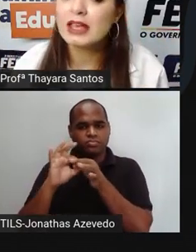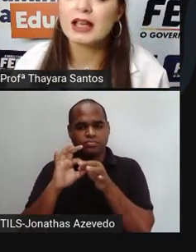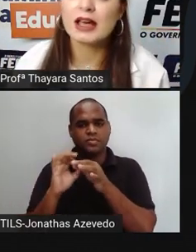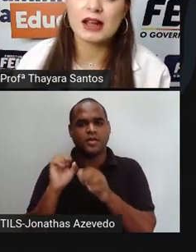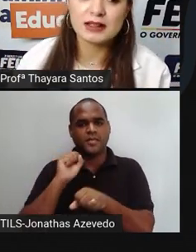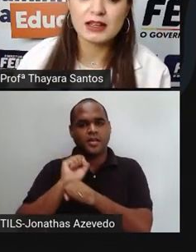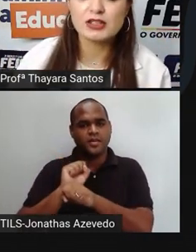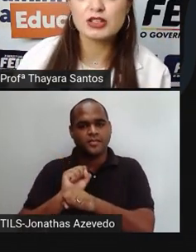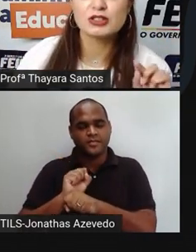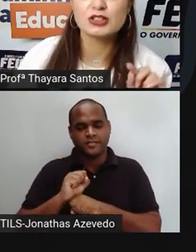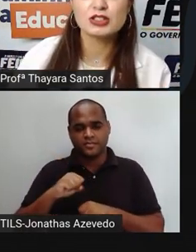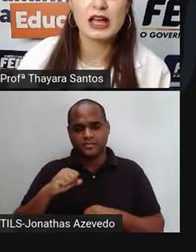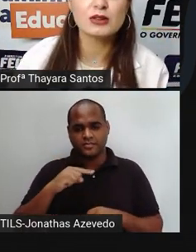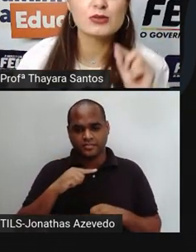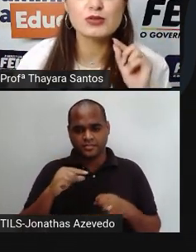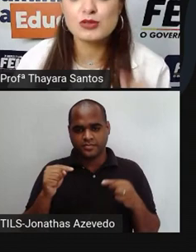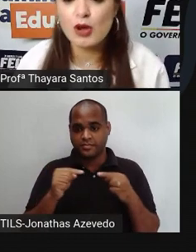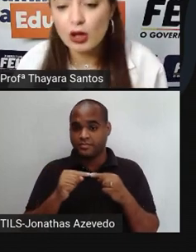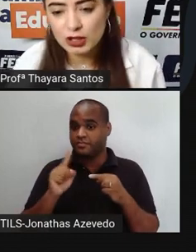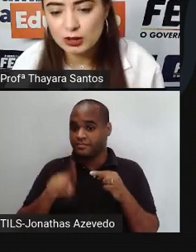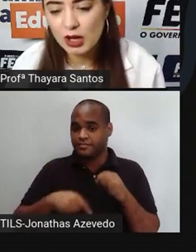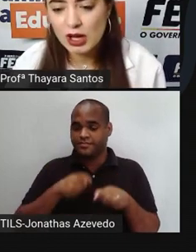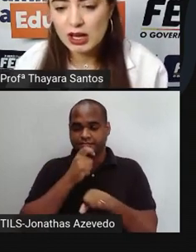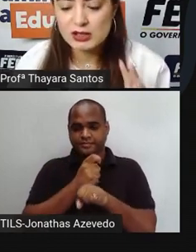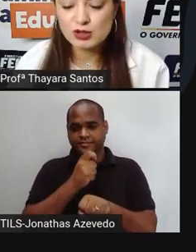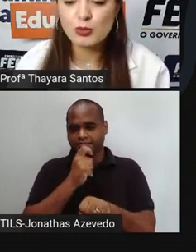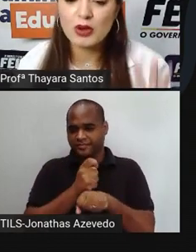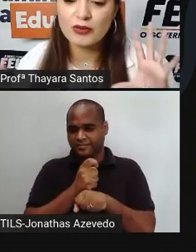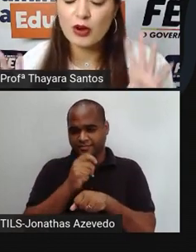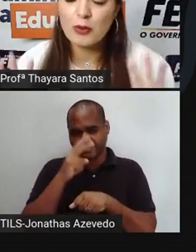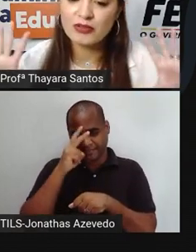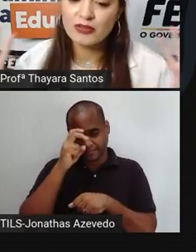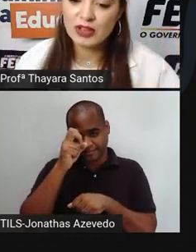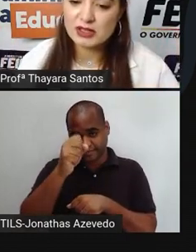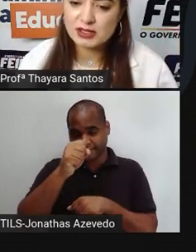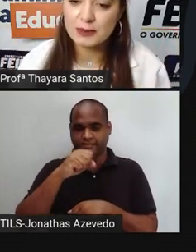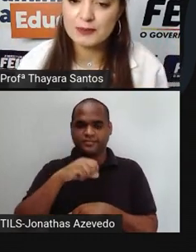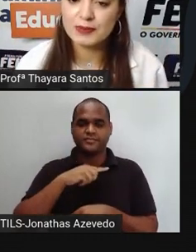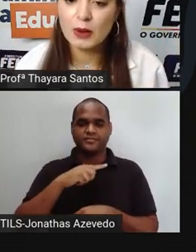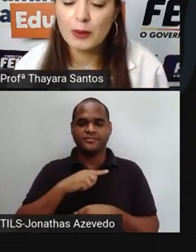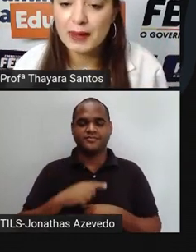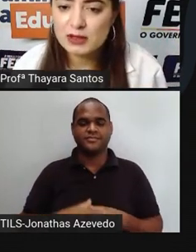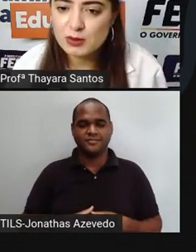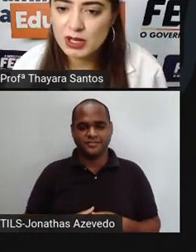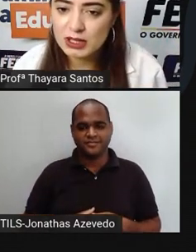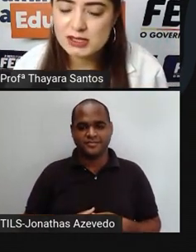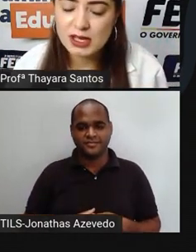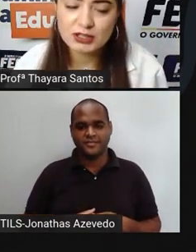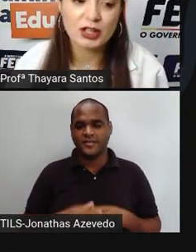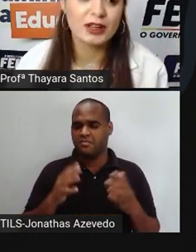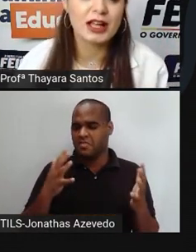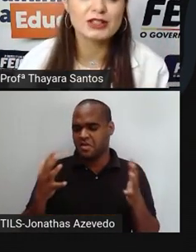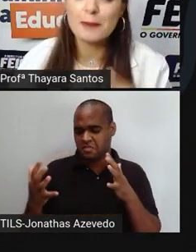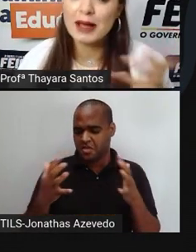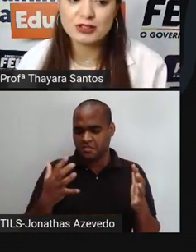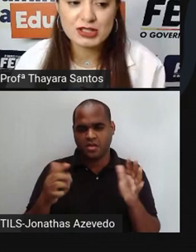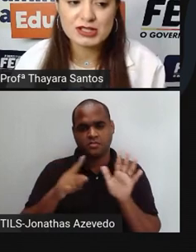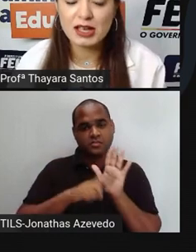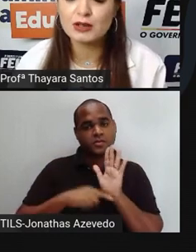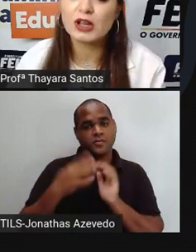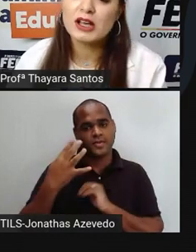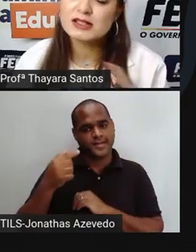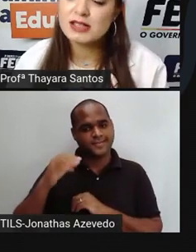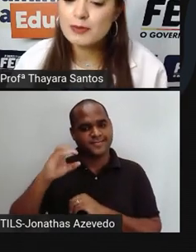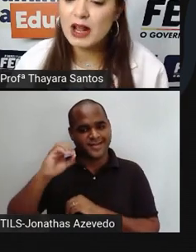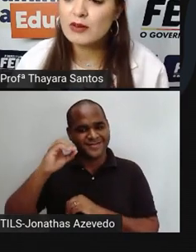Isso daí é característica de estado sólido. Ele assume uma forma fixa. Então, em menos 47, na verdade, abaixo